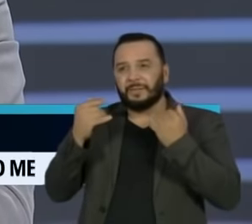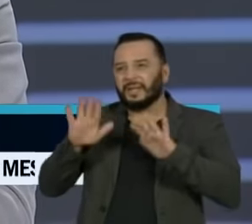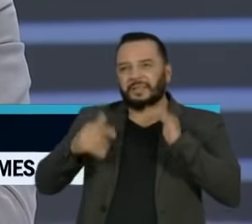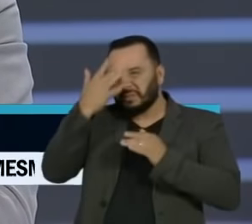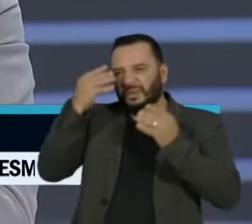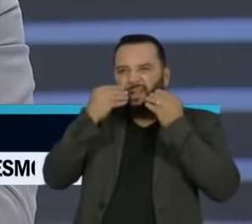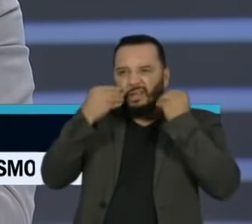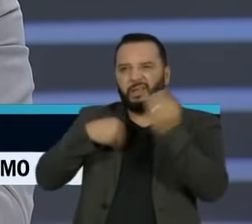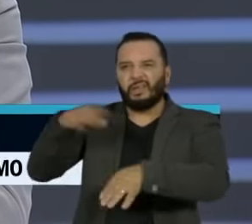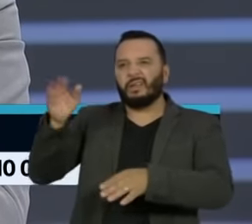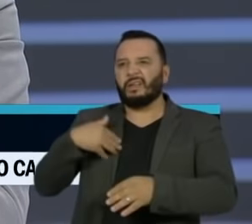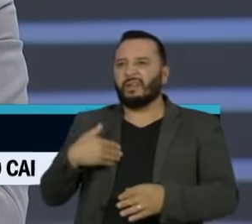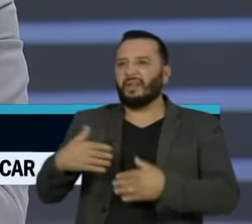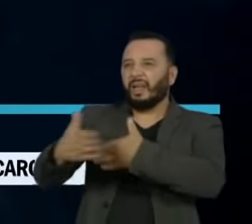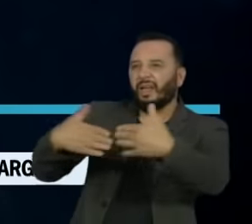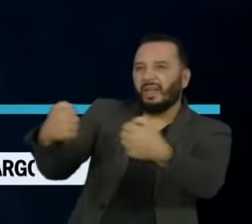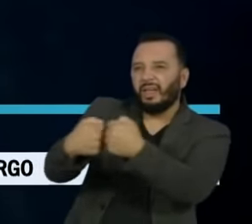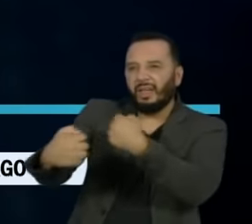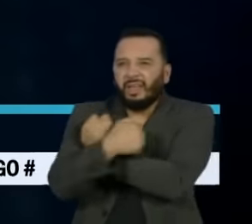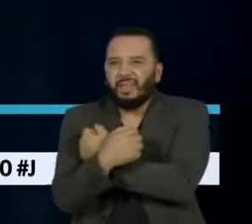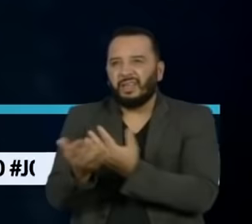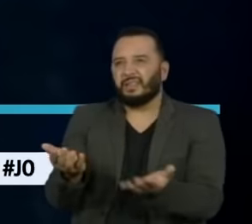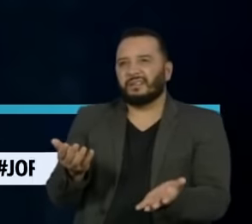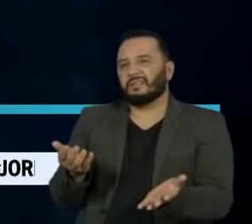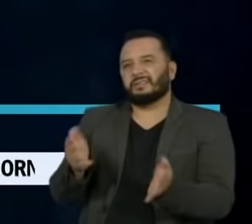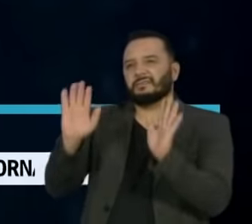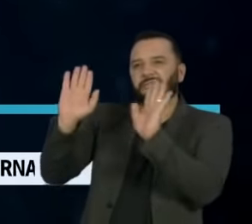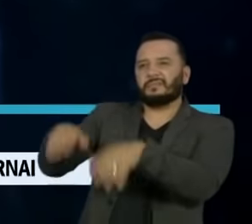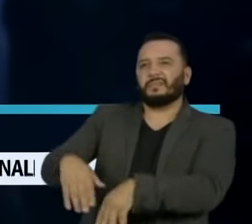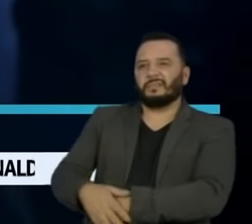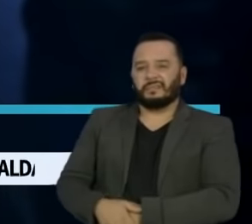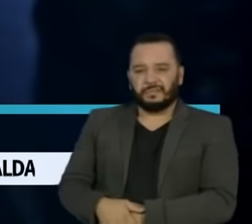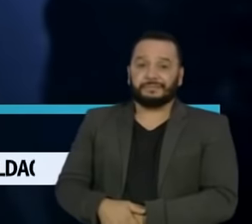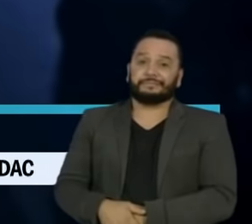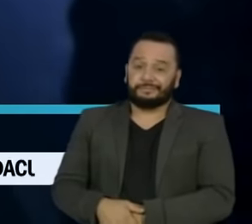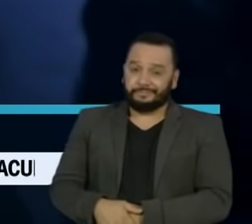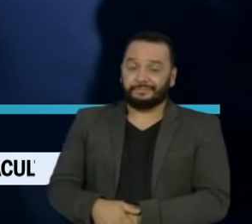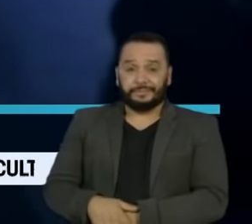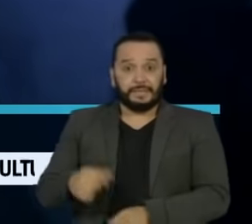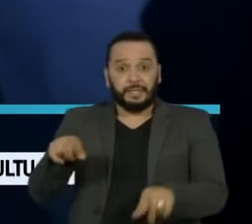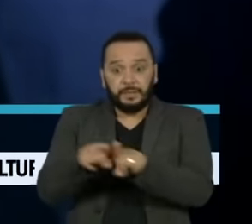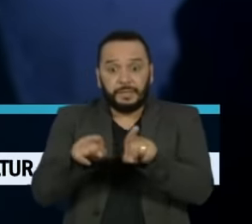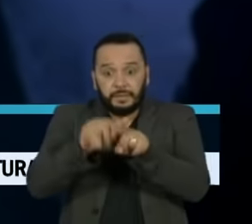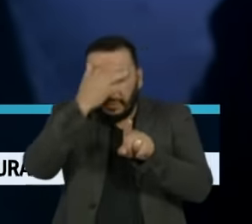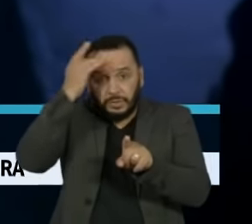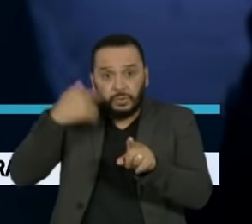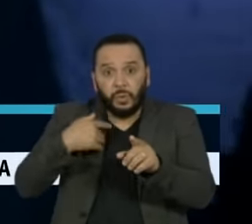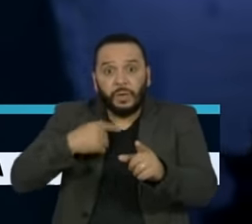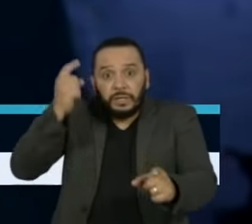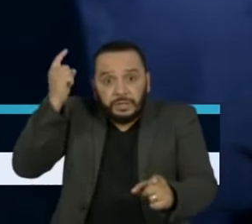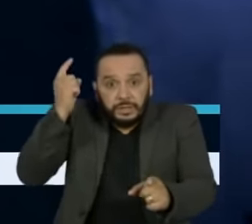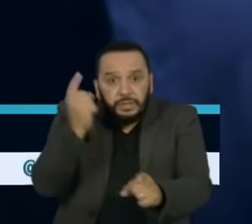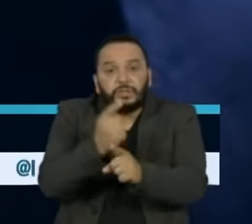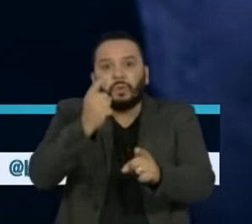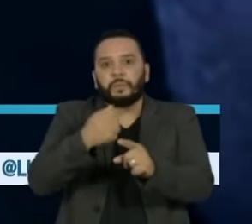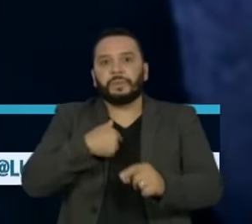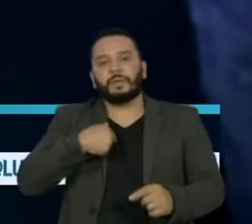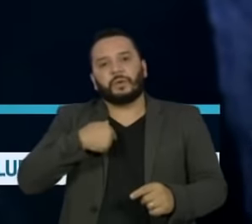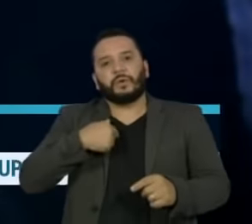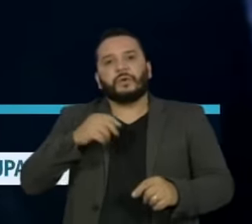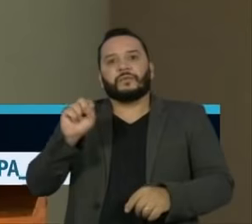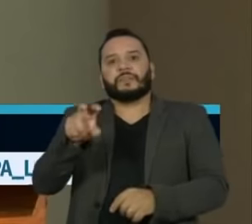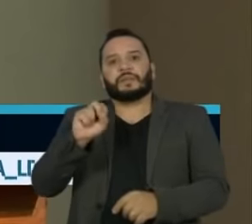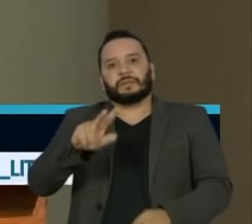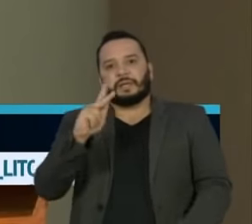deixando a desejar. E os descobridores do vírus da hepatite C ganharam o Nobel de Medicina de 2020.